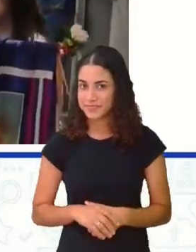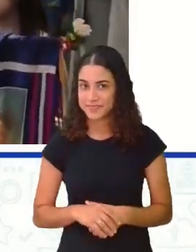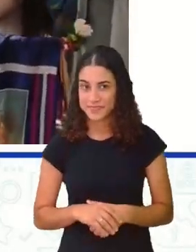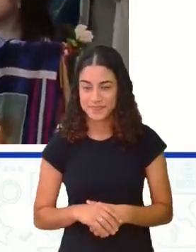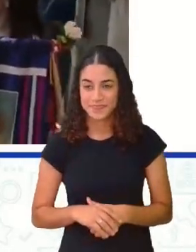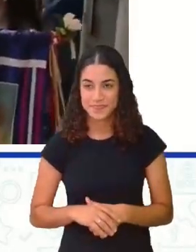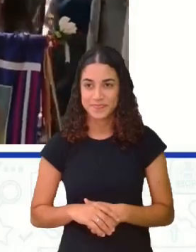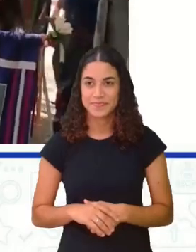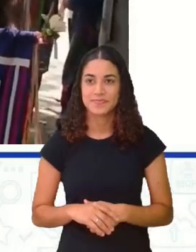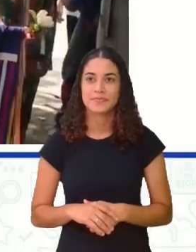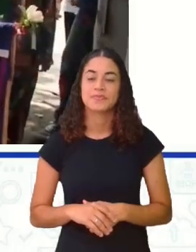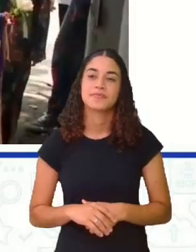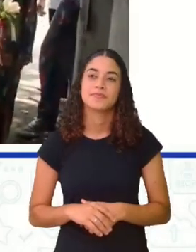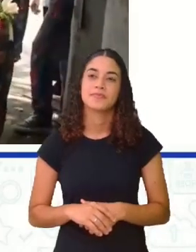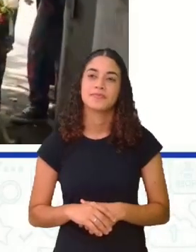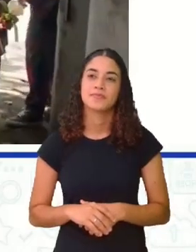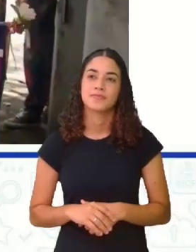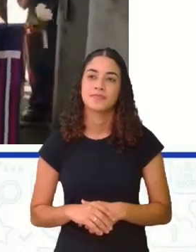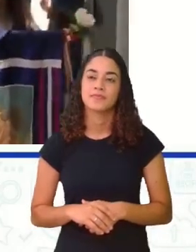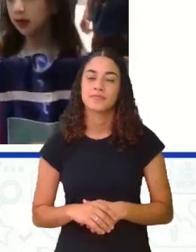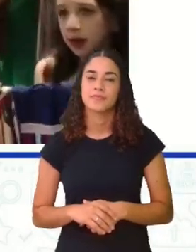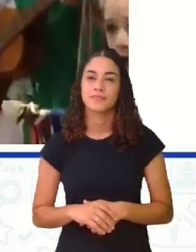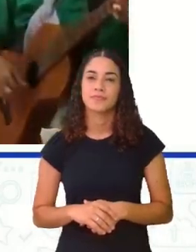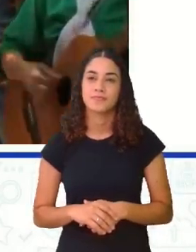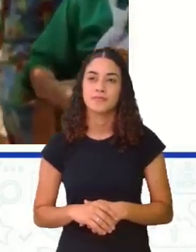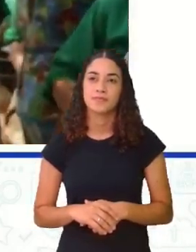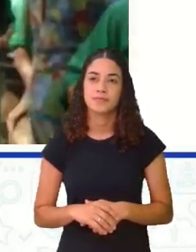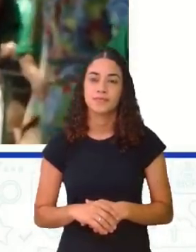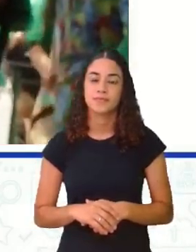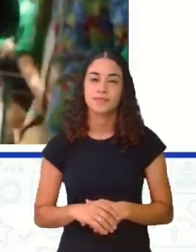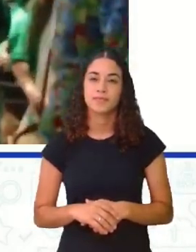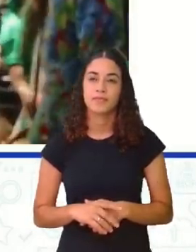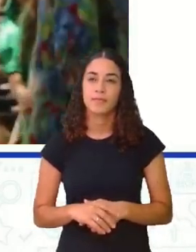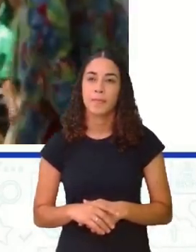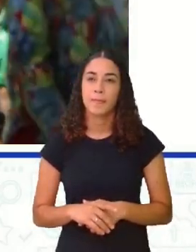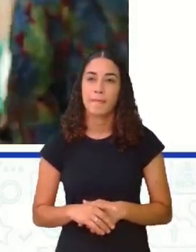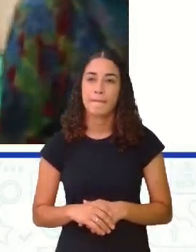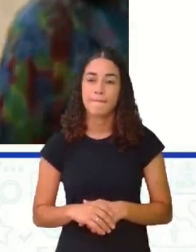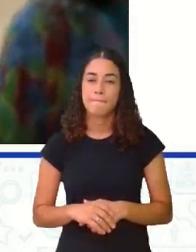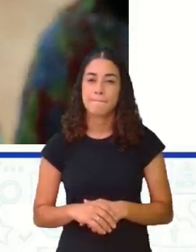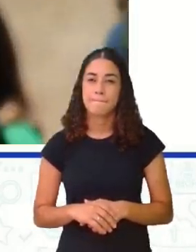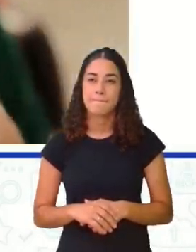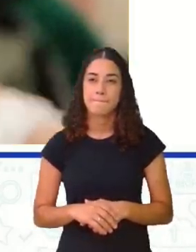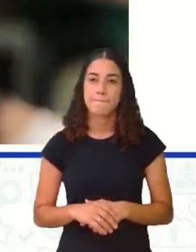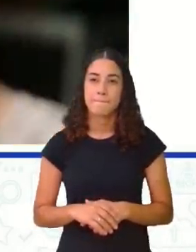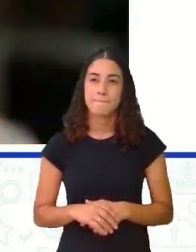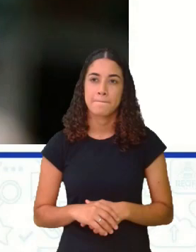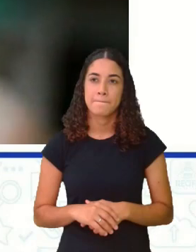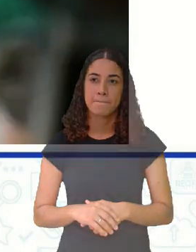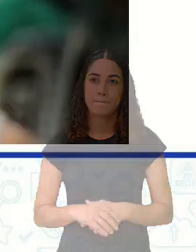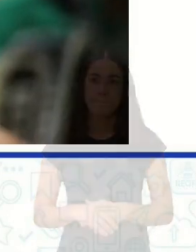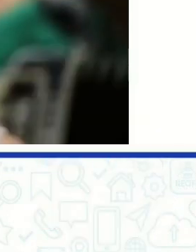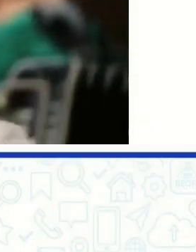Para receber nossa harmonia, Jesus